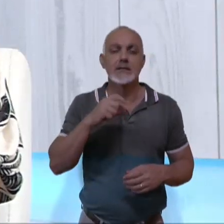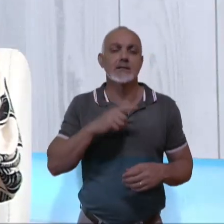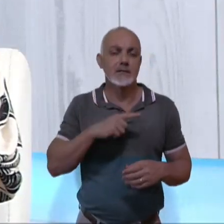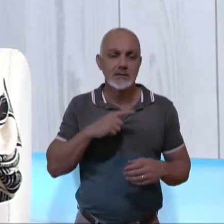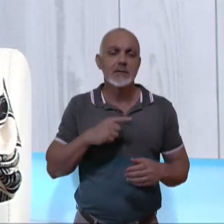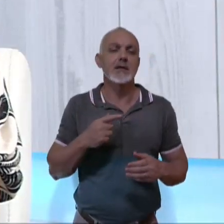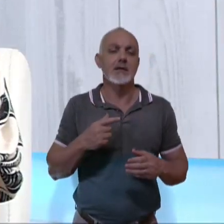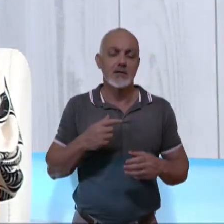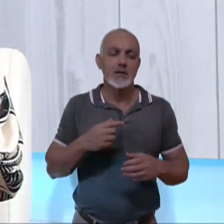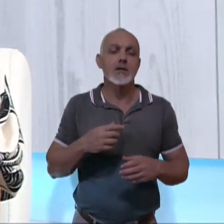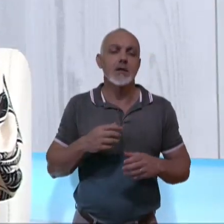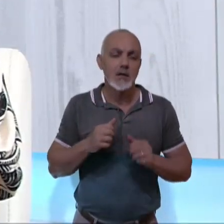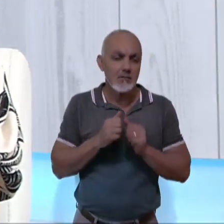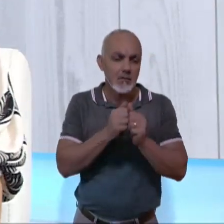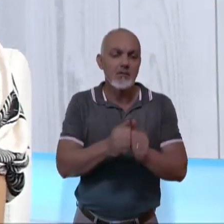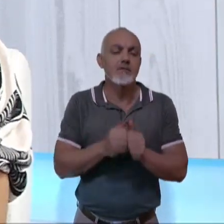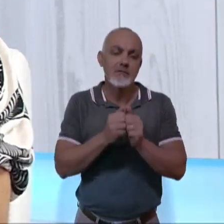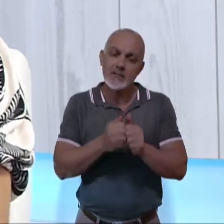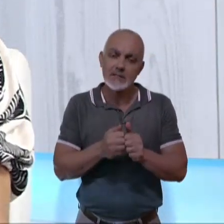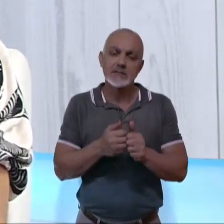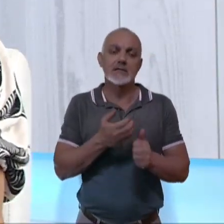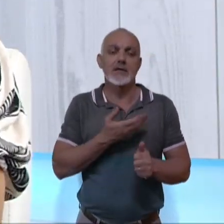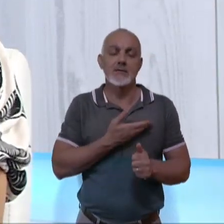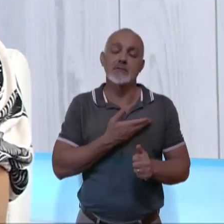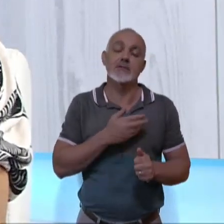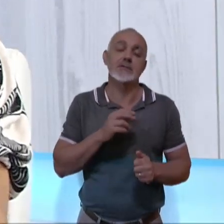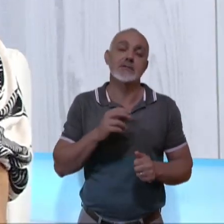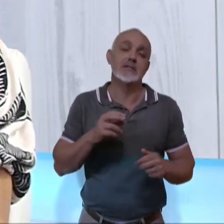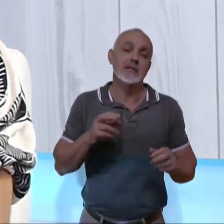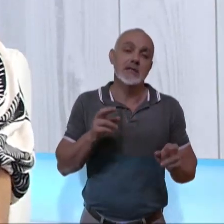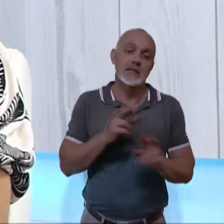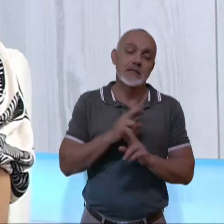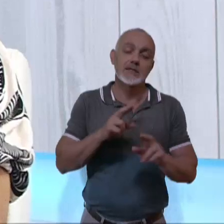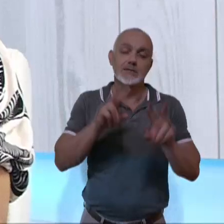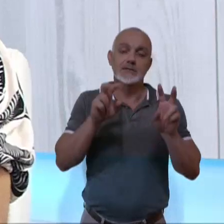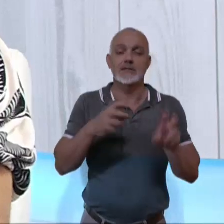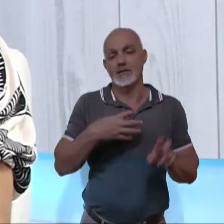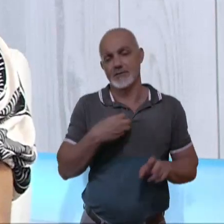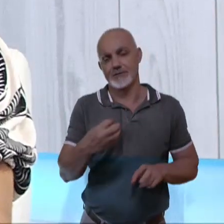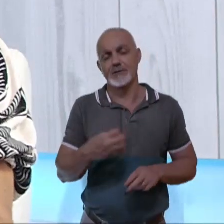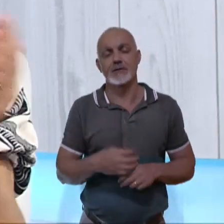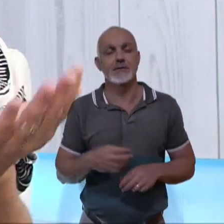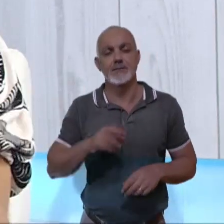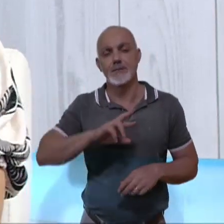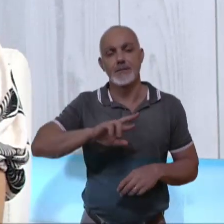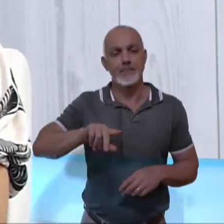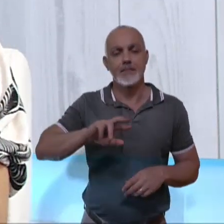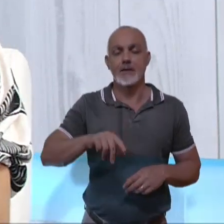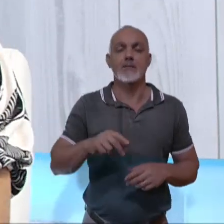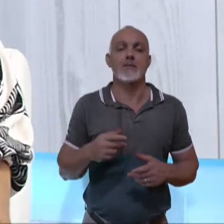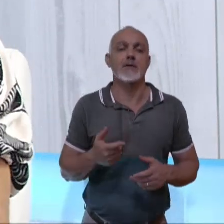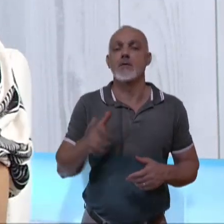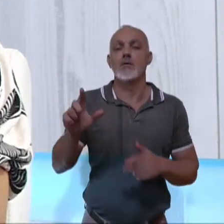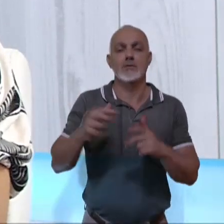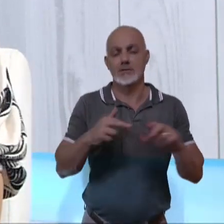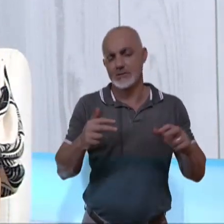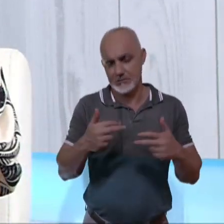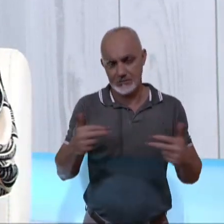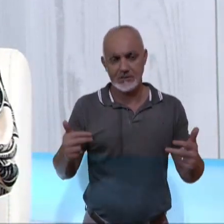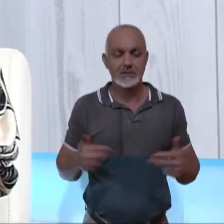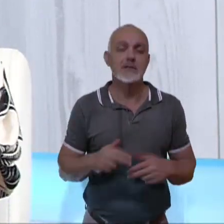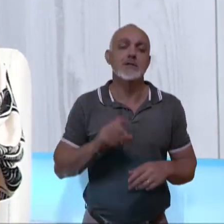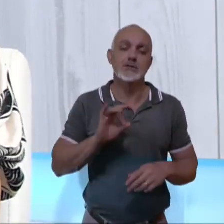Ainda que seja uma convivência amistosa só relacionada ao filho. Não é o resto. Só